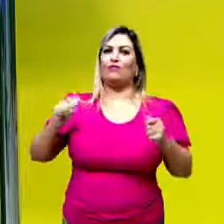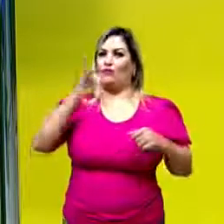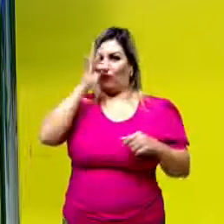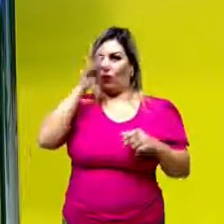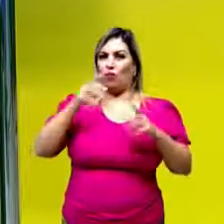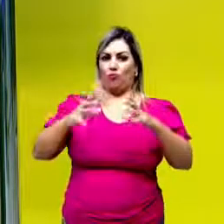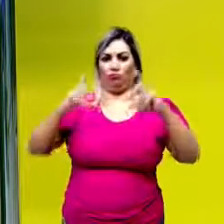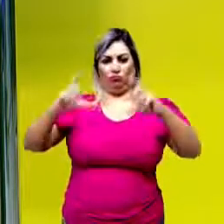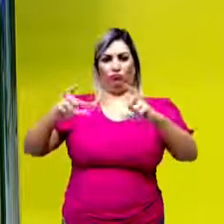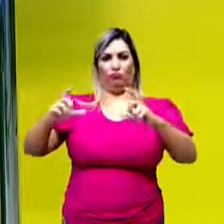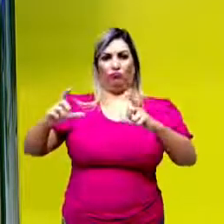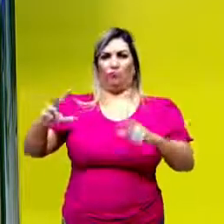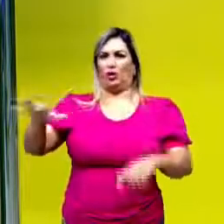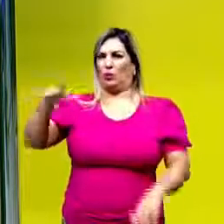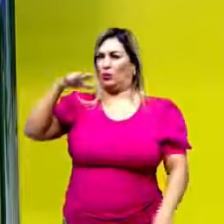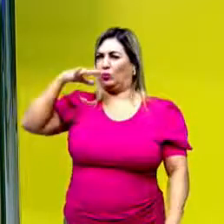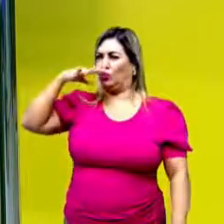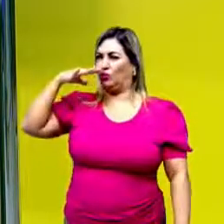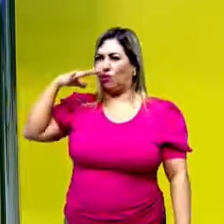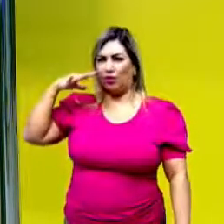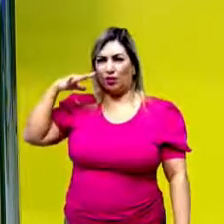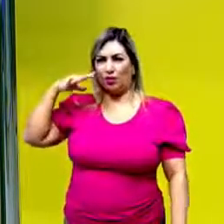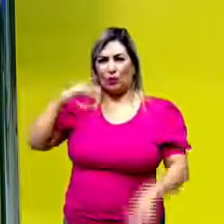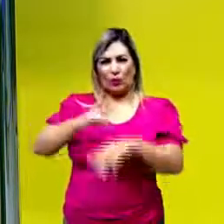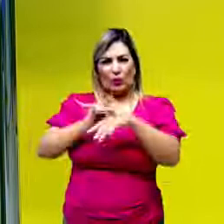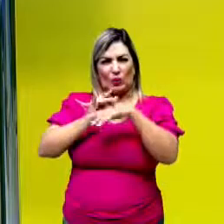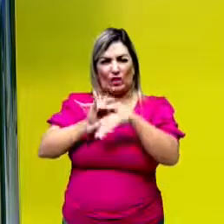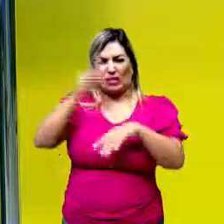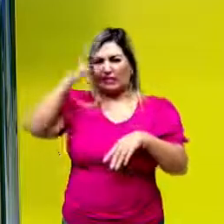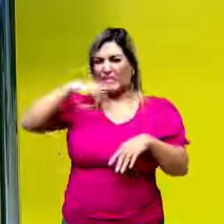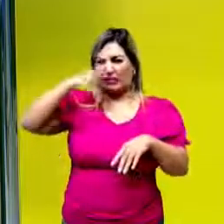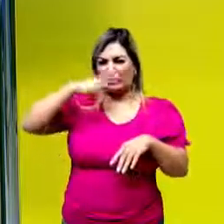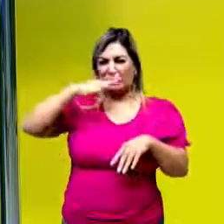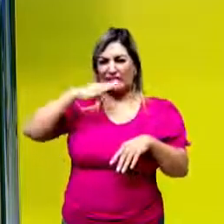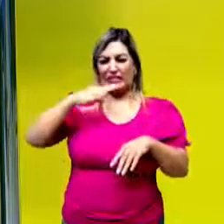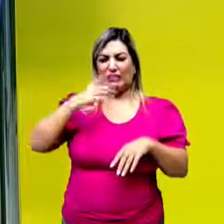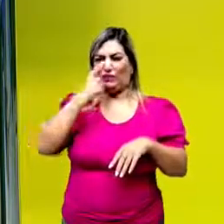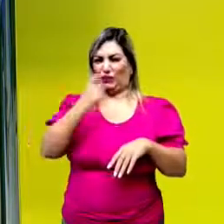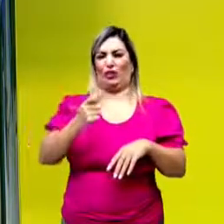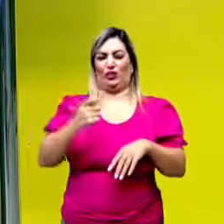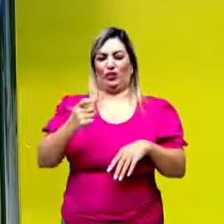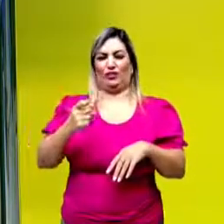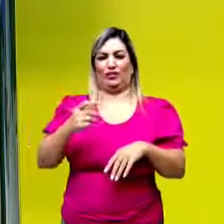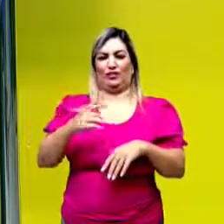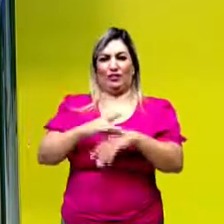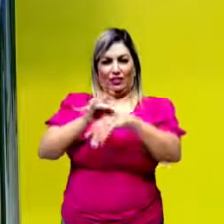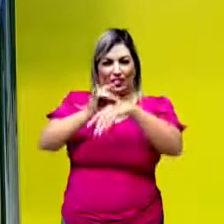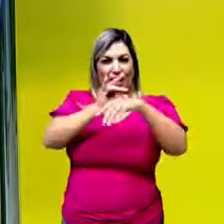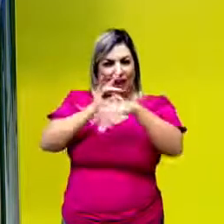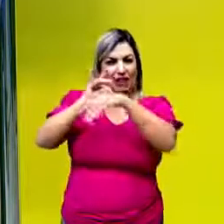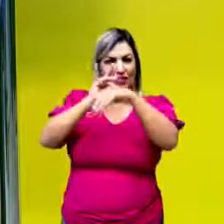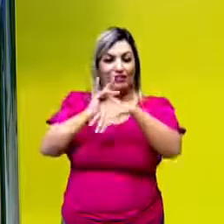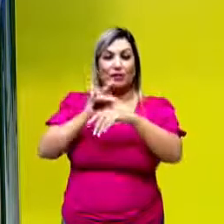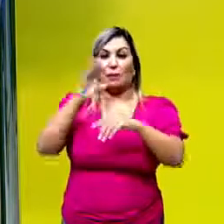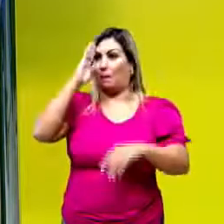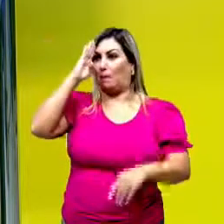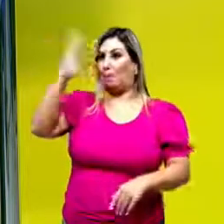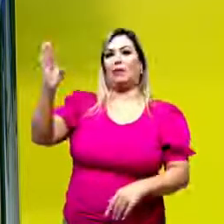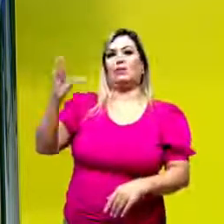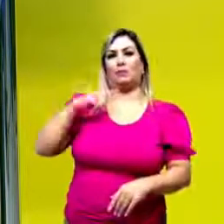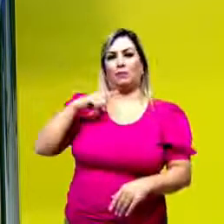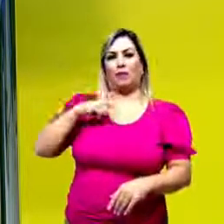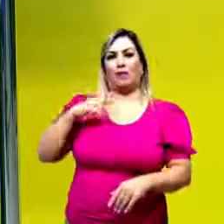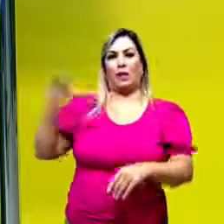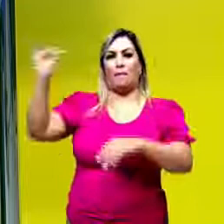ela tem um cheiro muito peculiar de carne podre. Isso porque os seus principais polinizadores são